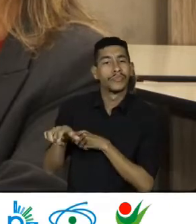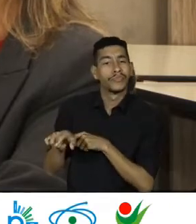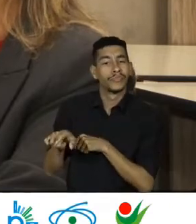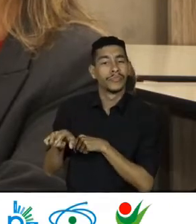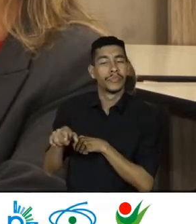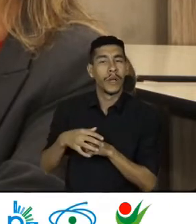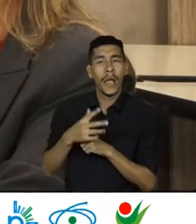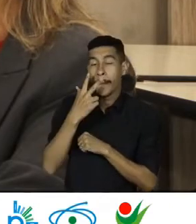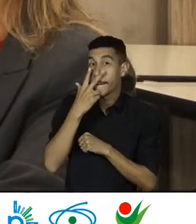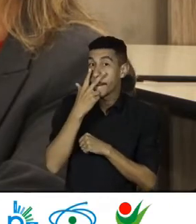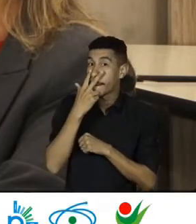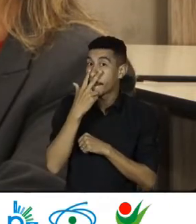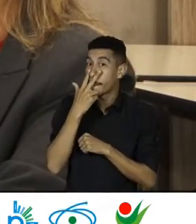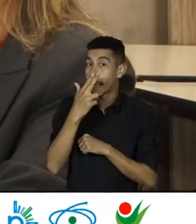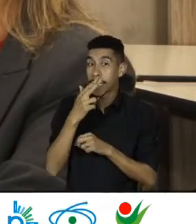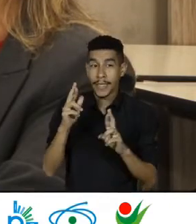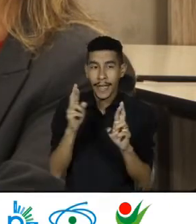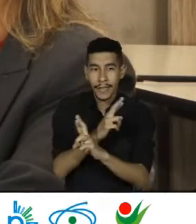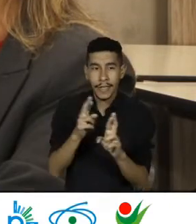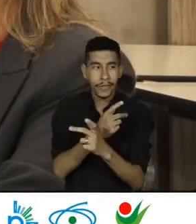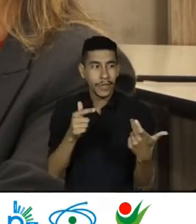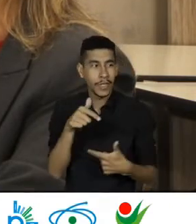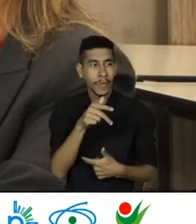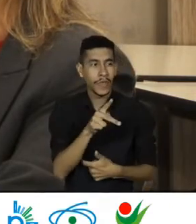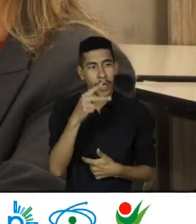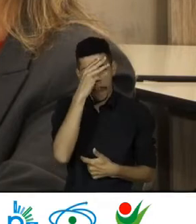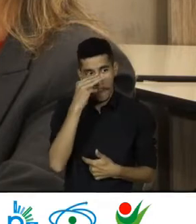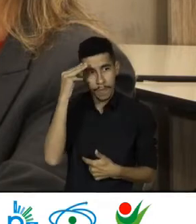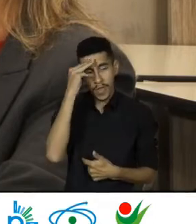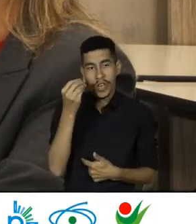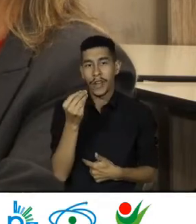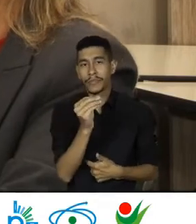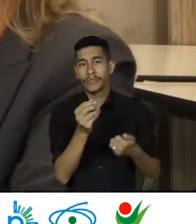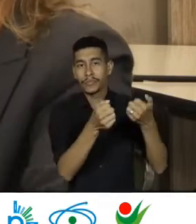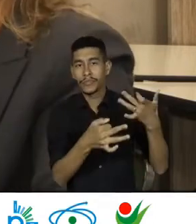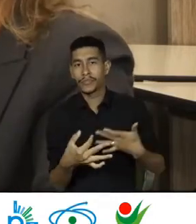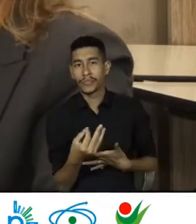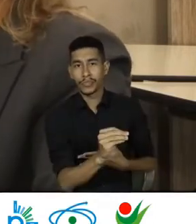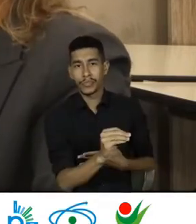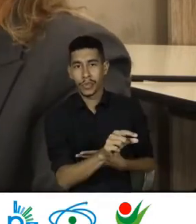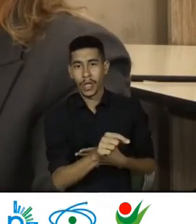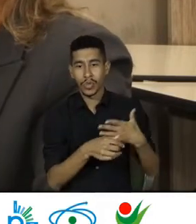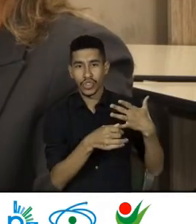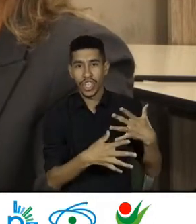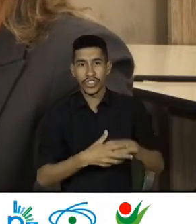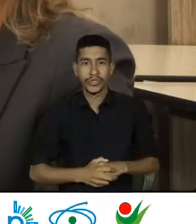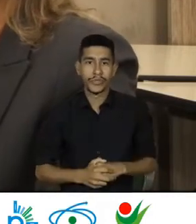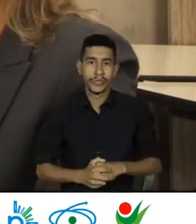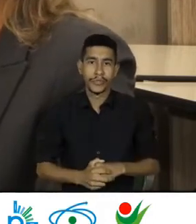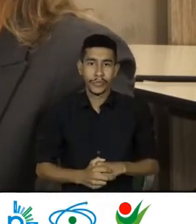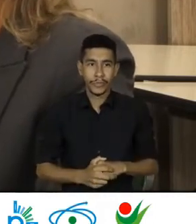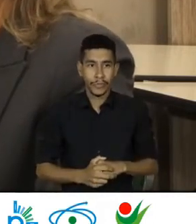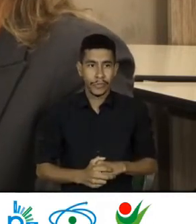Me parece Que se aproxima Um pouco Com isso Que a professora Michele Acaba de fazer A pergunta No chat Do YouTube